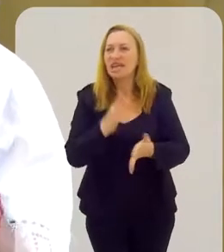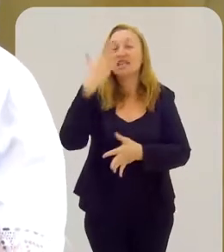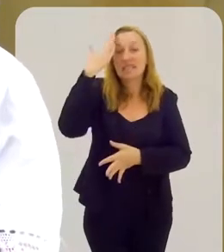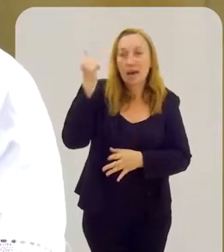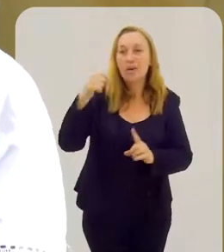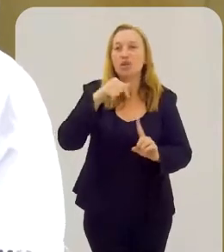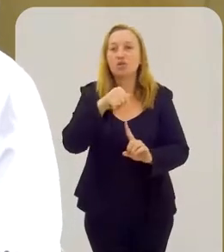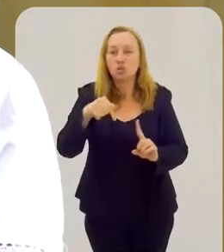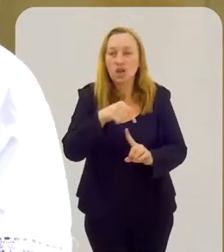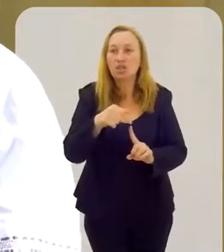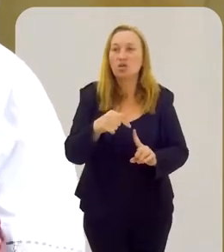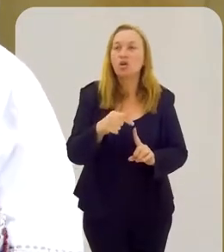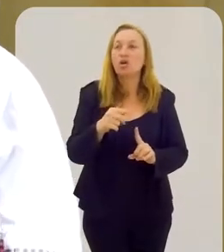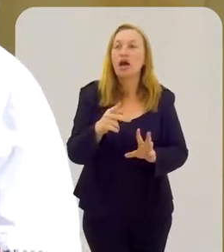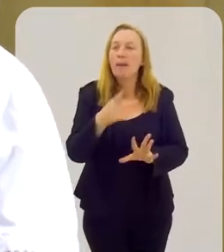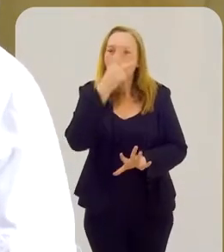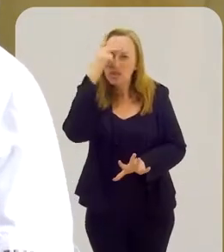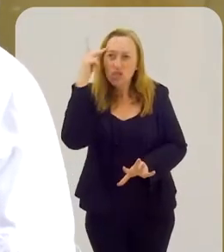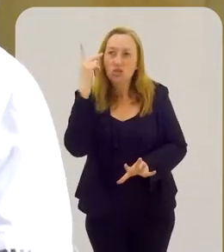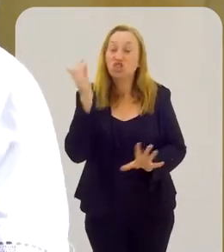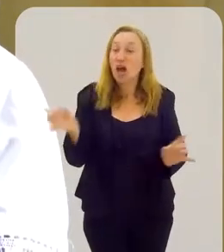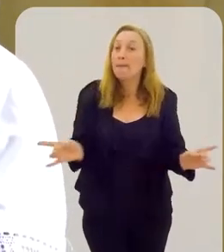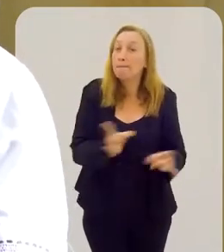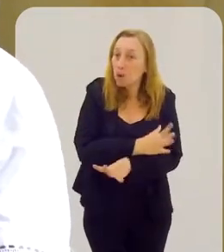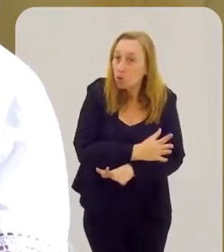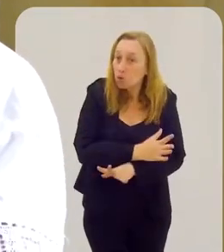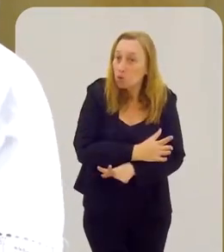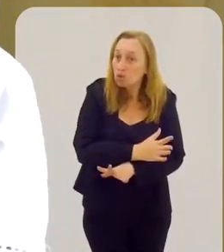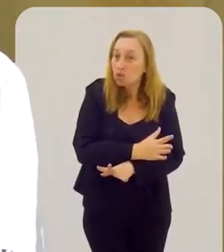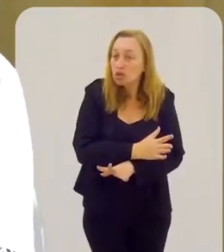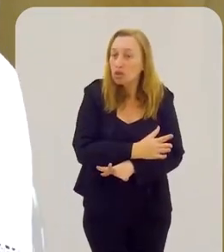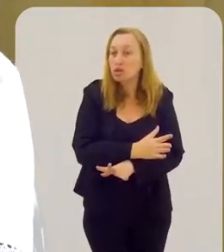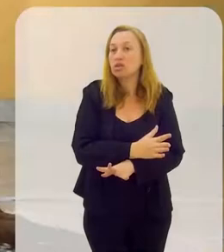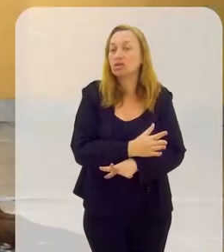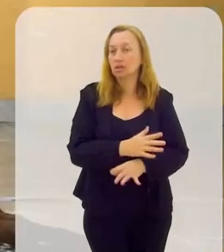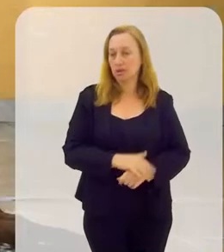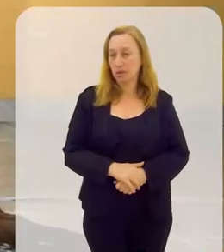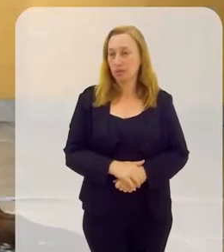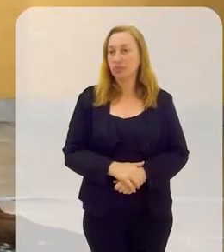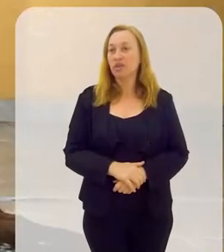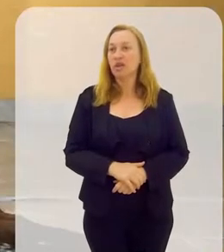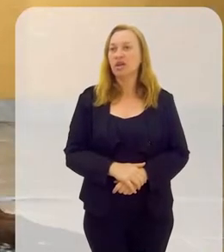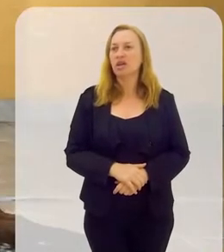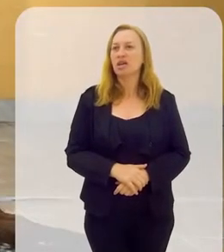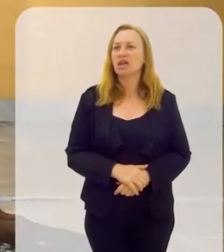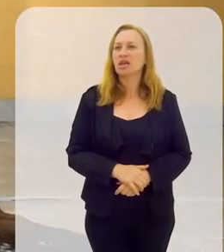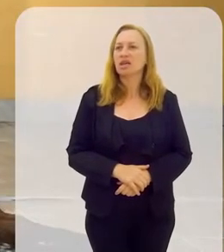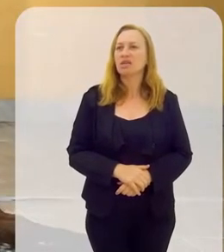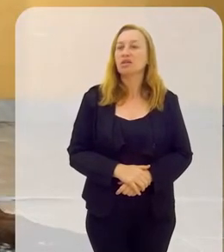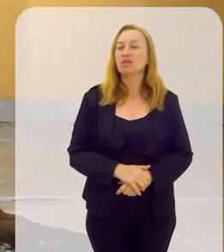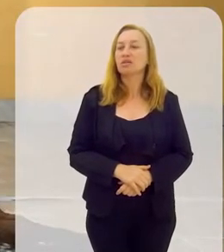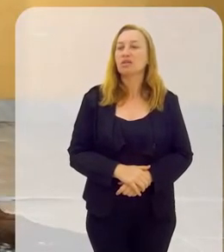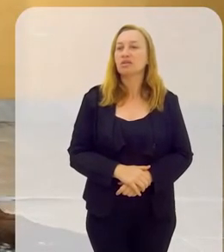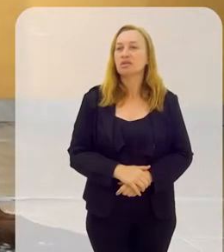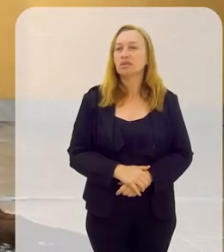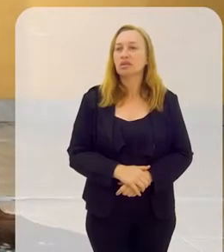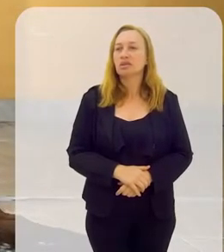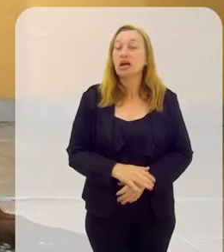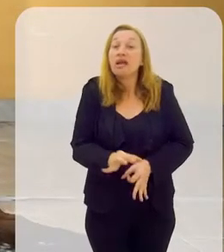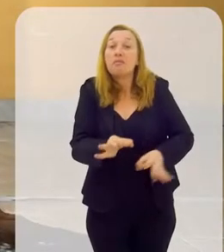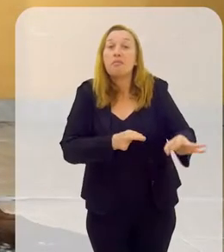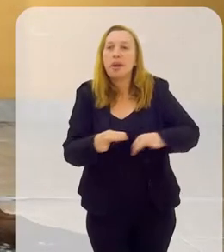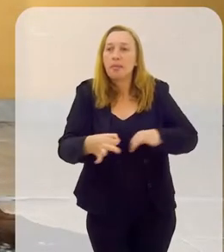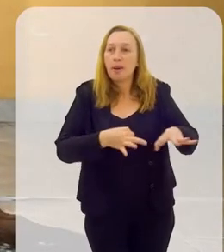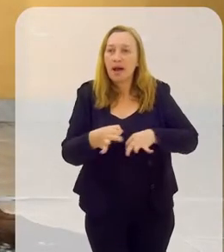saber de santo quando aquela pessoa está pronta porque ela entra como a Bianca, né, quando ela passa a ser,